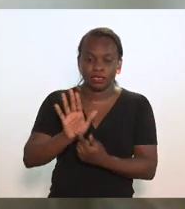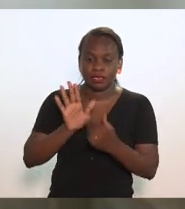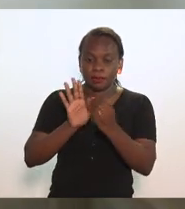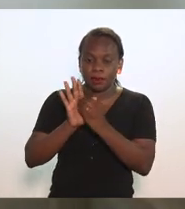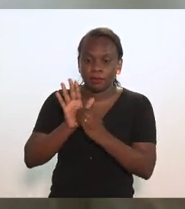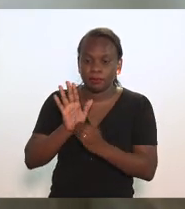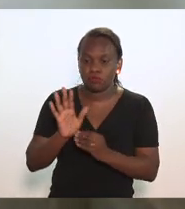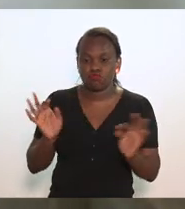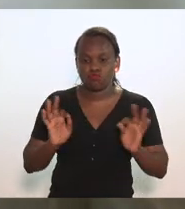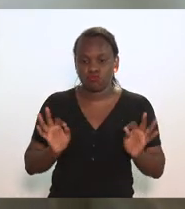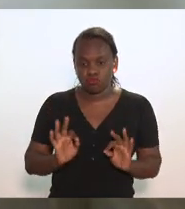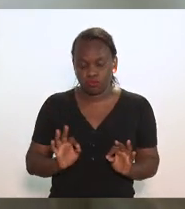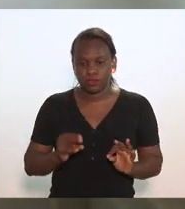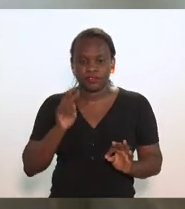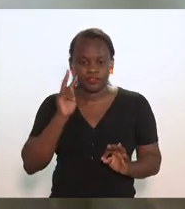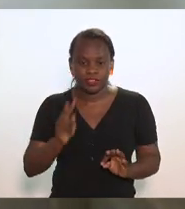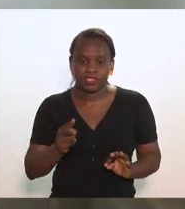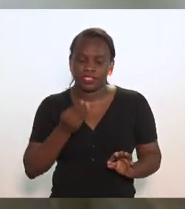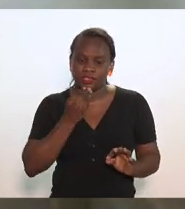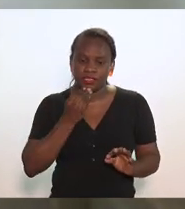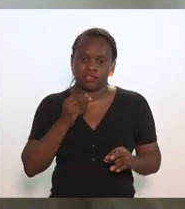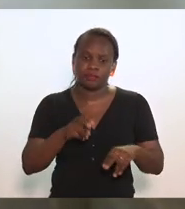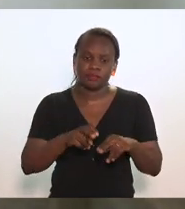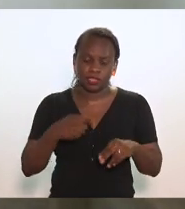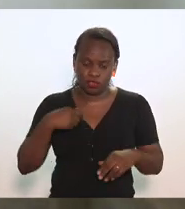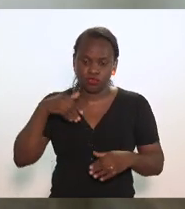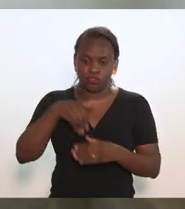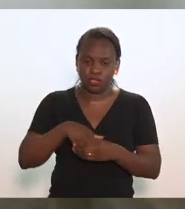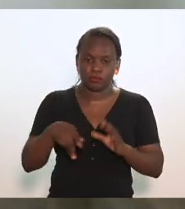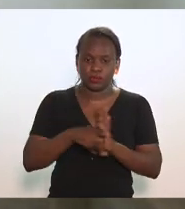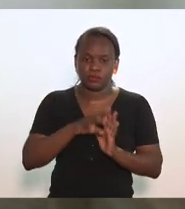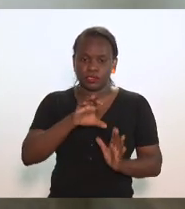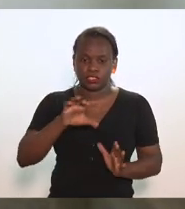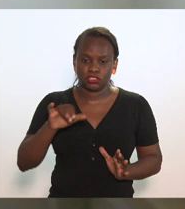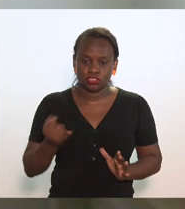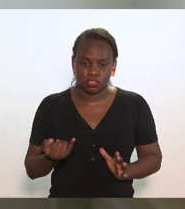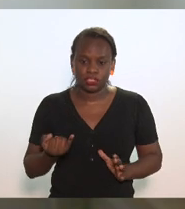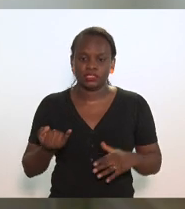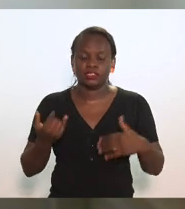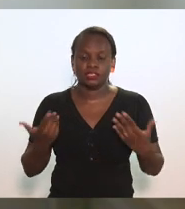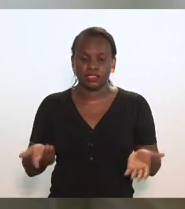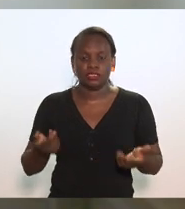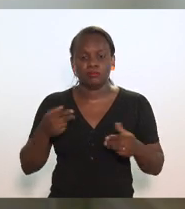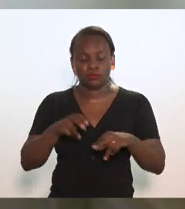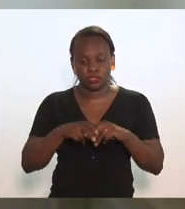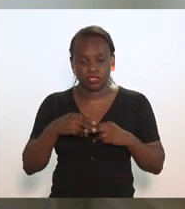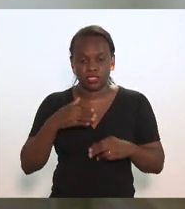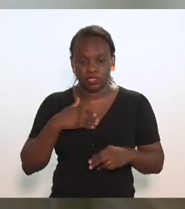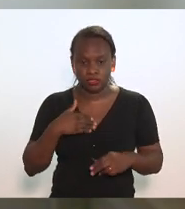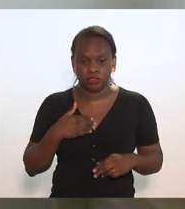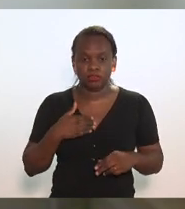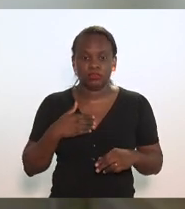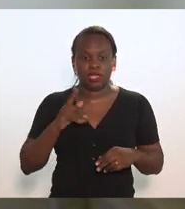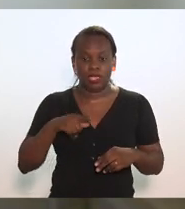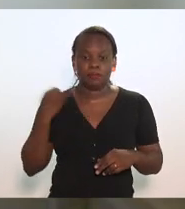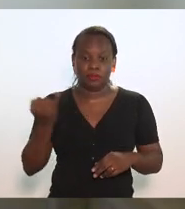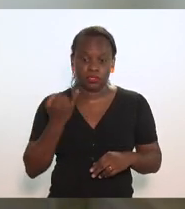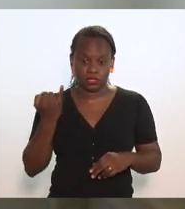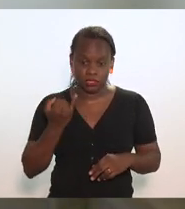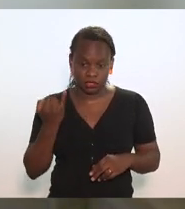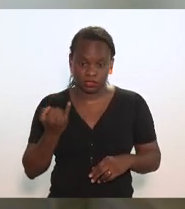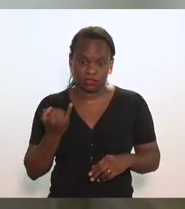observado claramente no meu voto na CCJ. E esta, para mim, é uma questão de fundo,